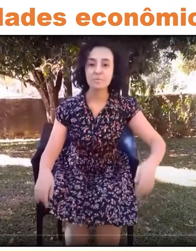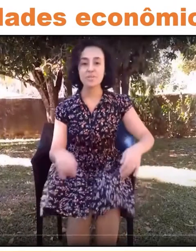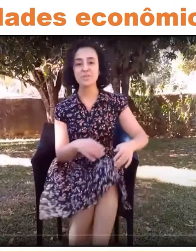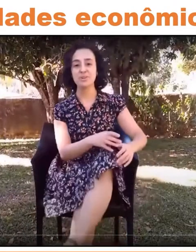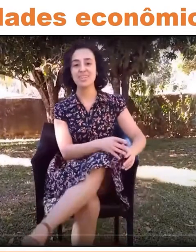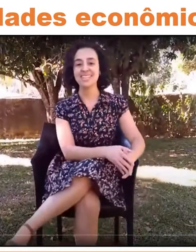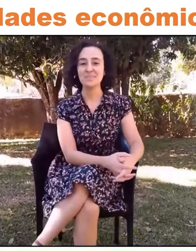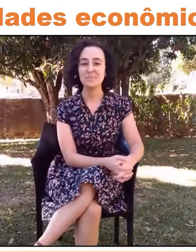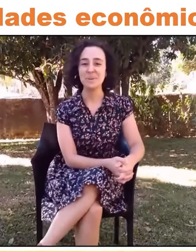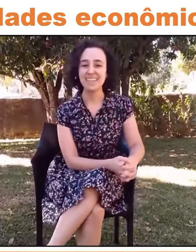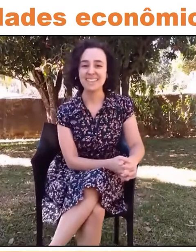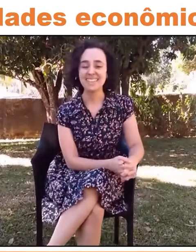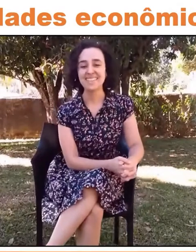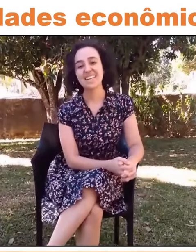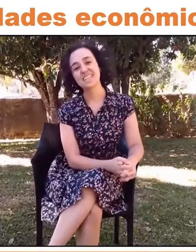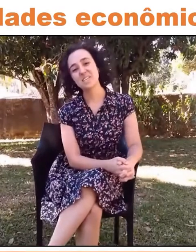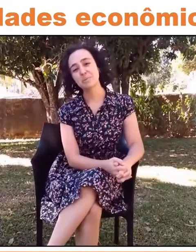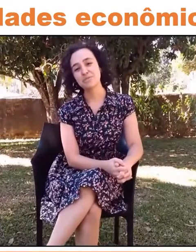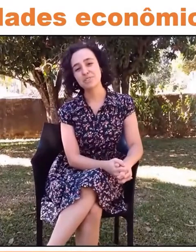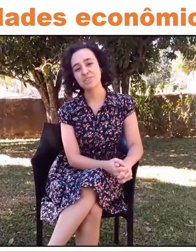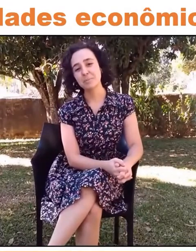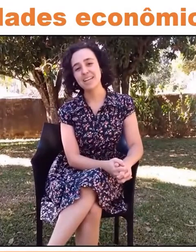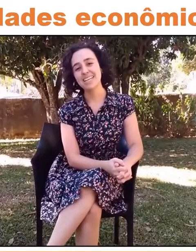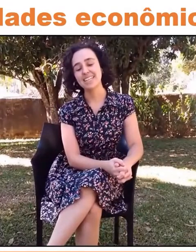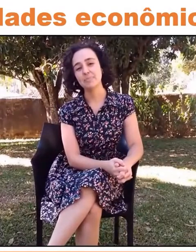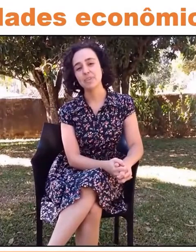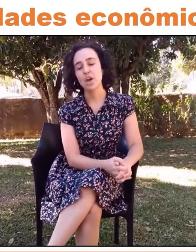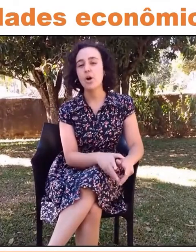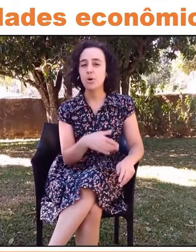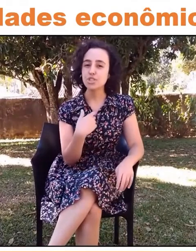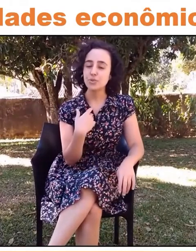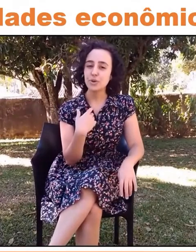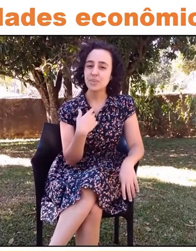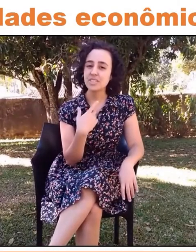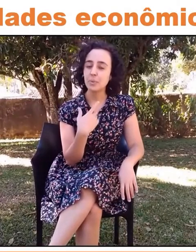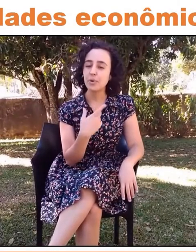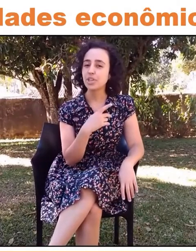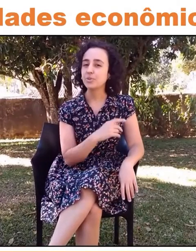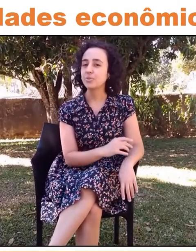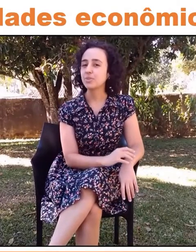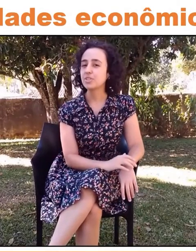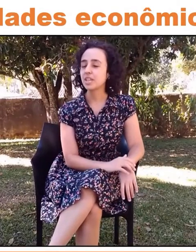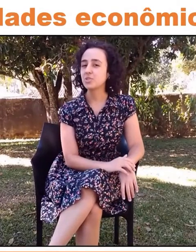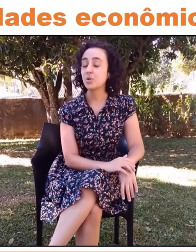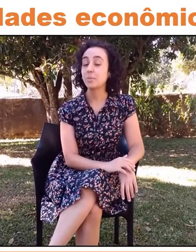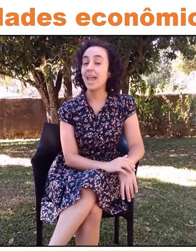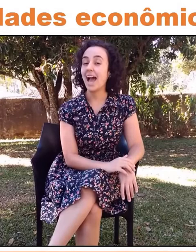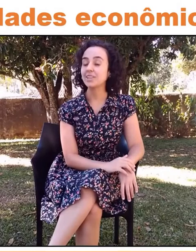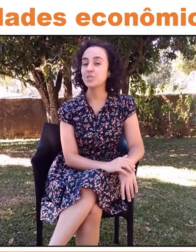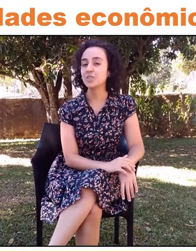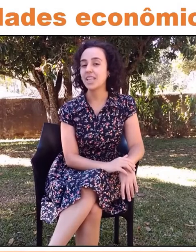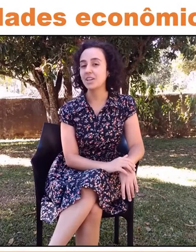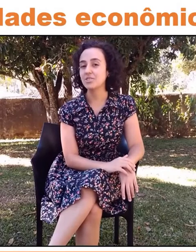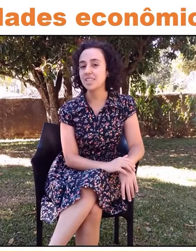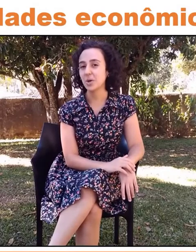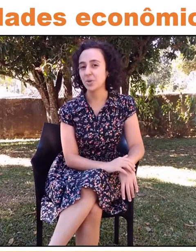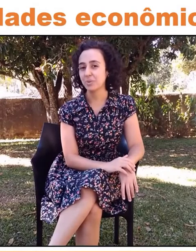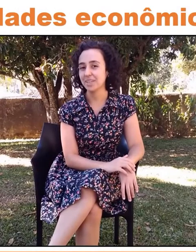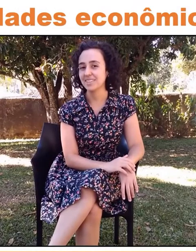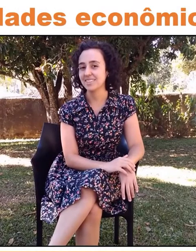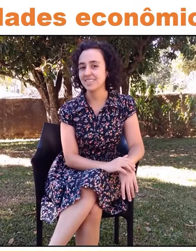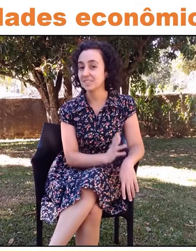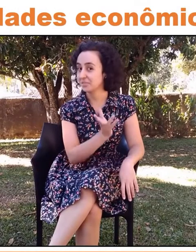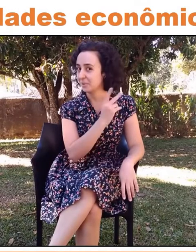Oi, pessoas! Tudo bem? Aqui é a professora Mariana. Hoje eu vim conversar um pouquinho com vocês sobre atividades